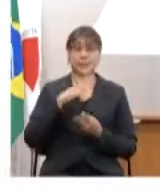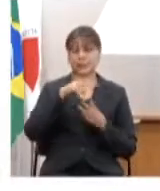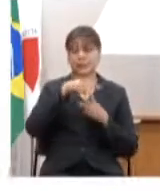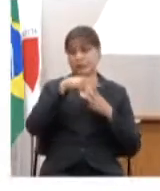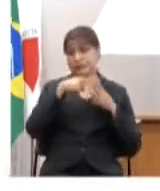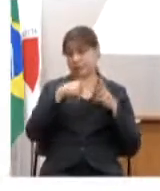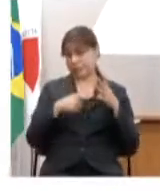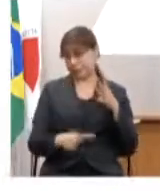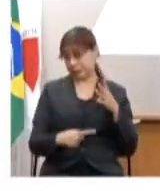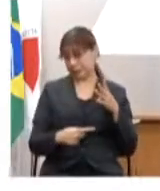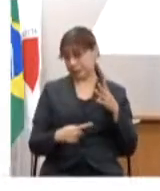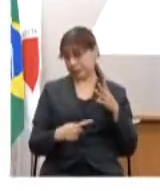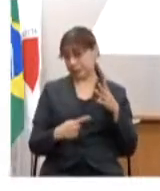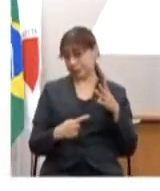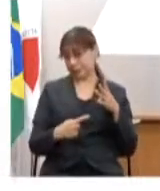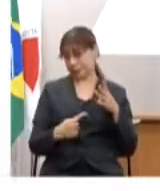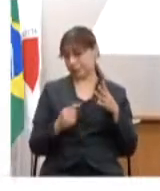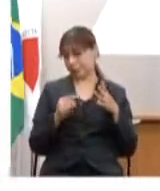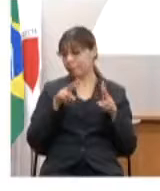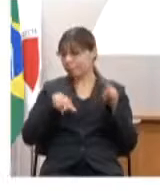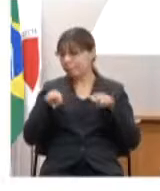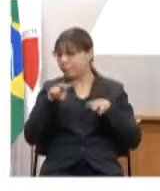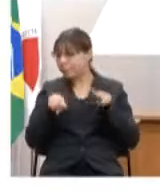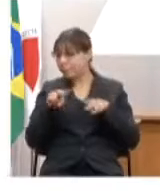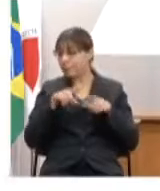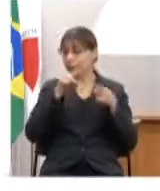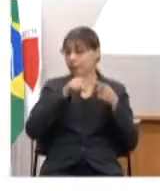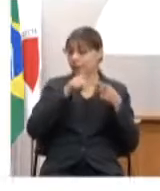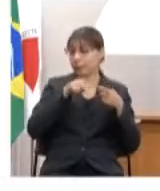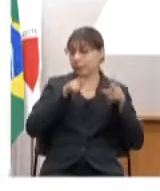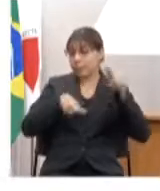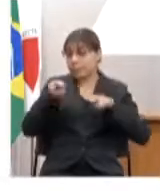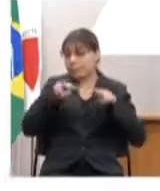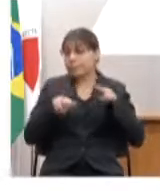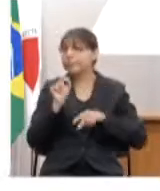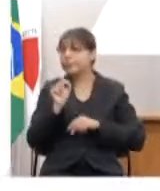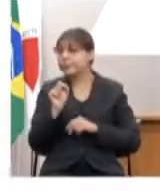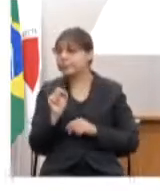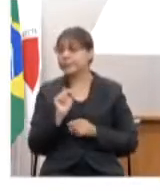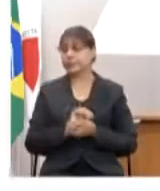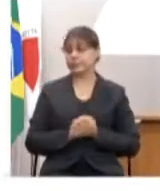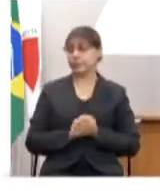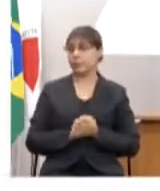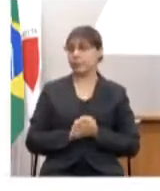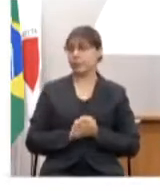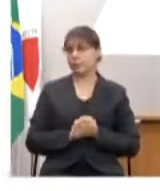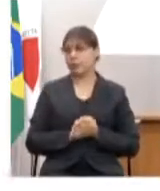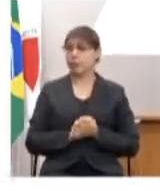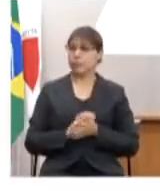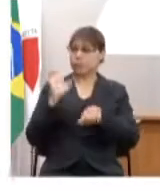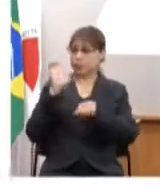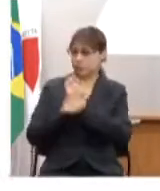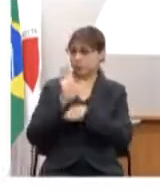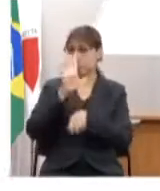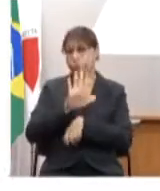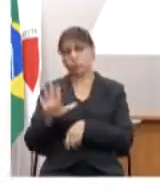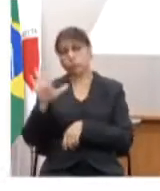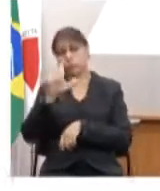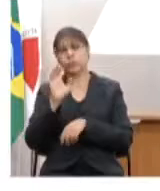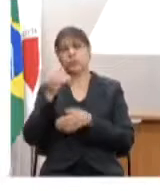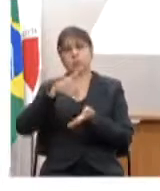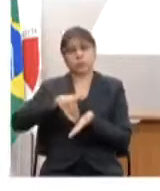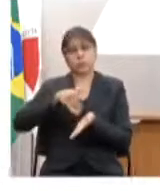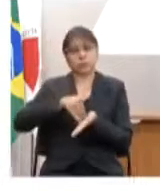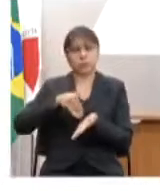níveis de checagem ou seja o primeiro nível de checagem é aquele nível estadual em que a Secretaria